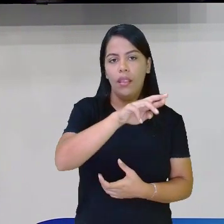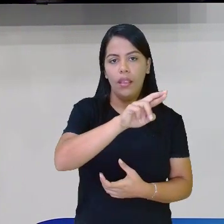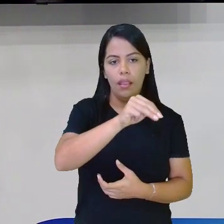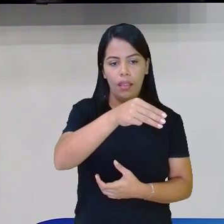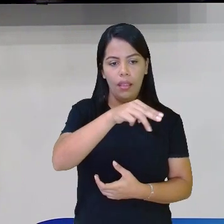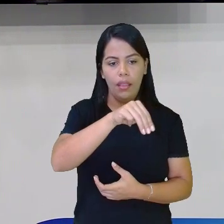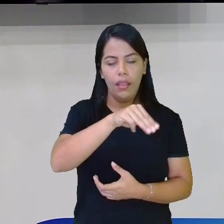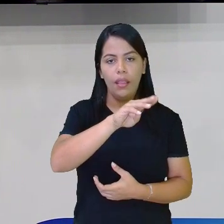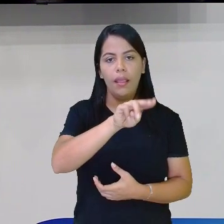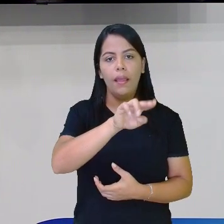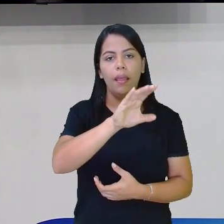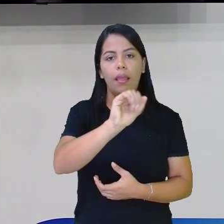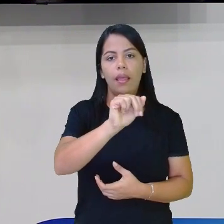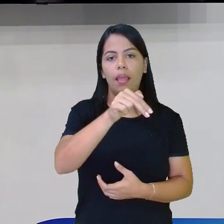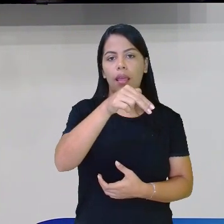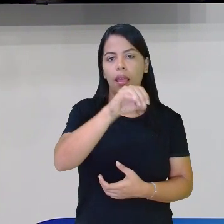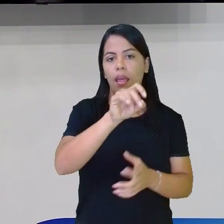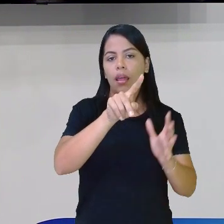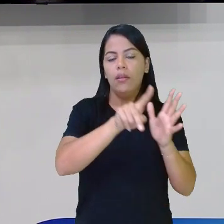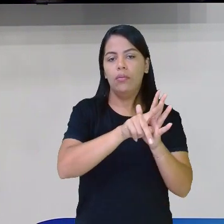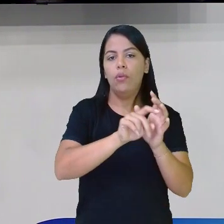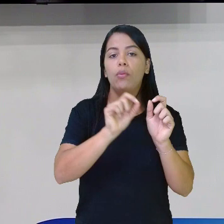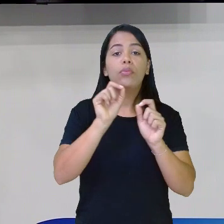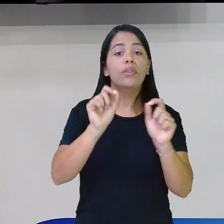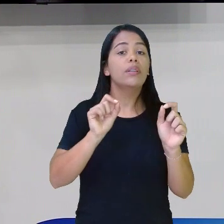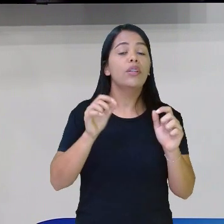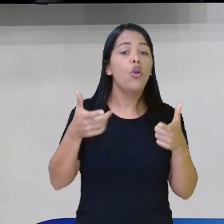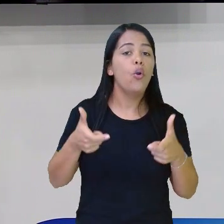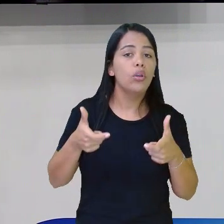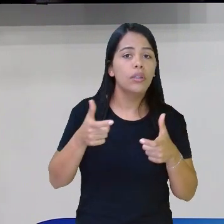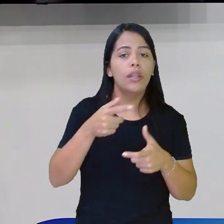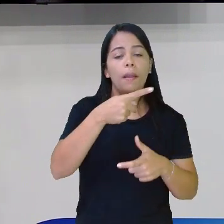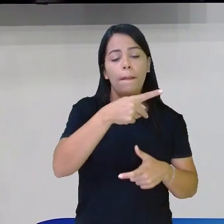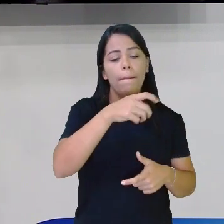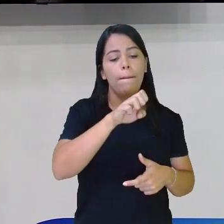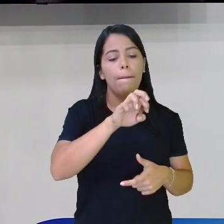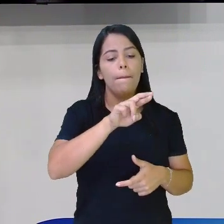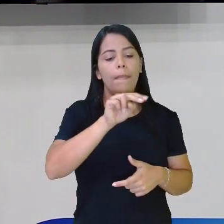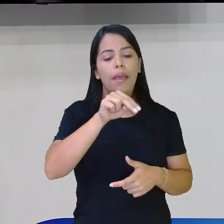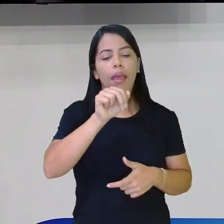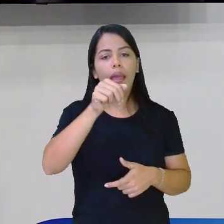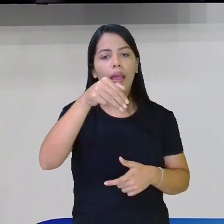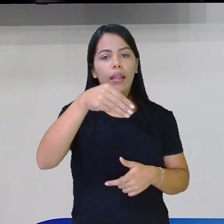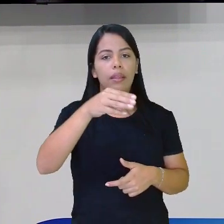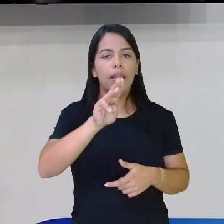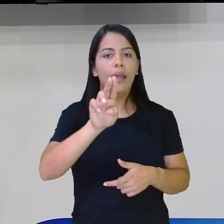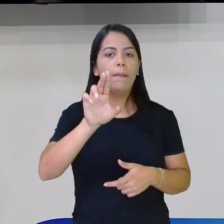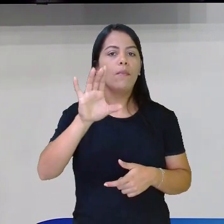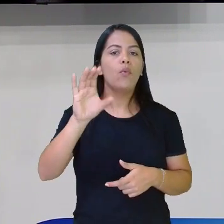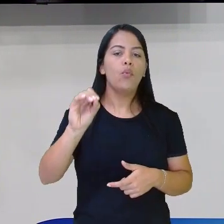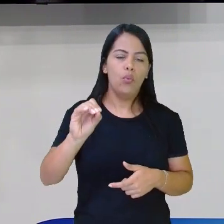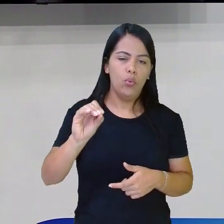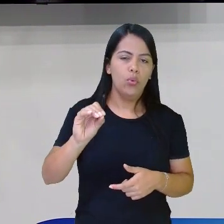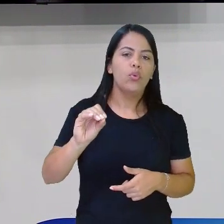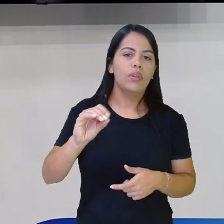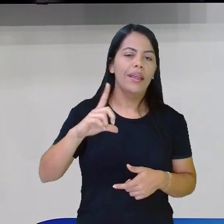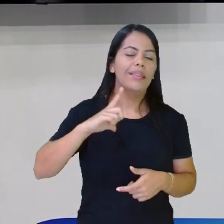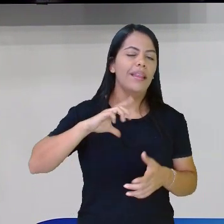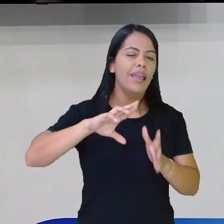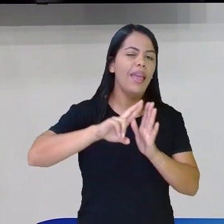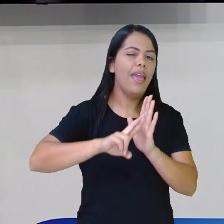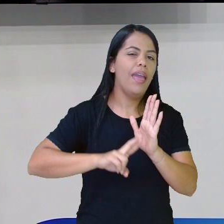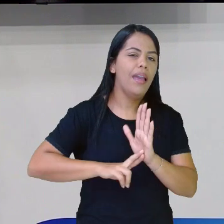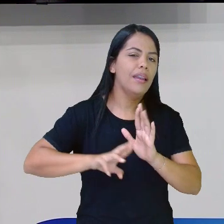Pernambucano. Vem de quê? De Pernambuco. Olha a terminação, totalmente diferente dessa, tá? Então,